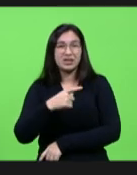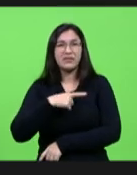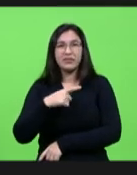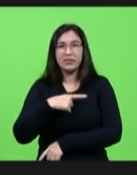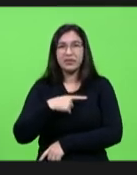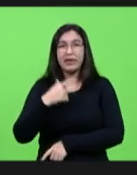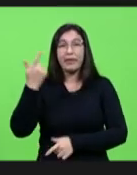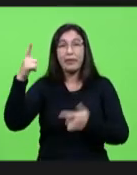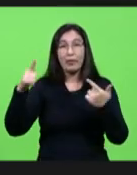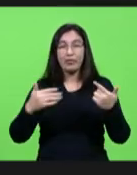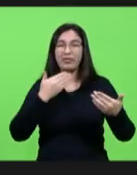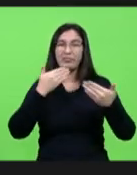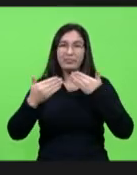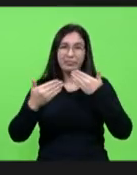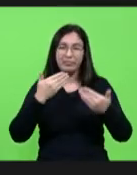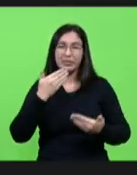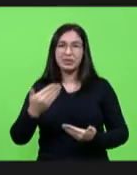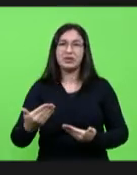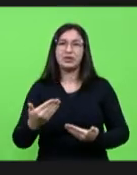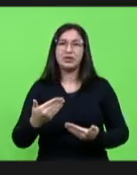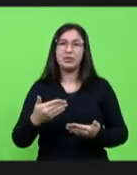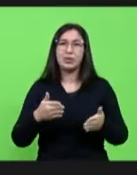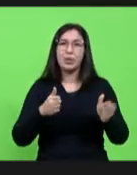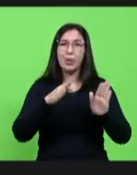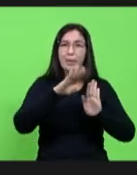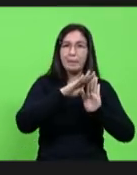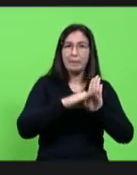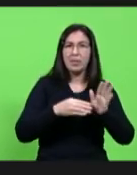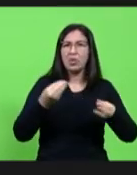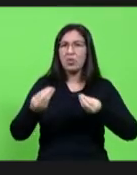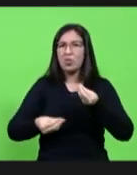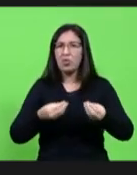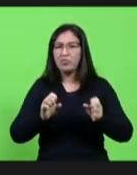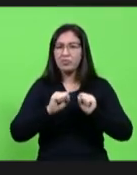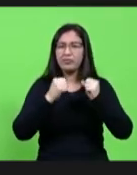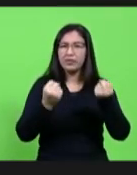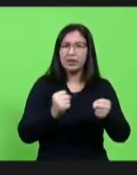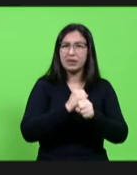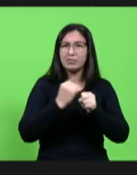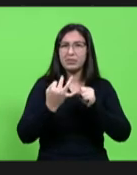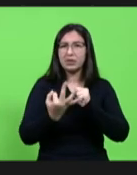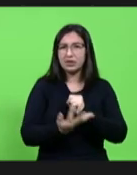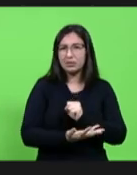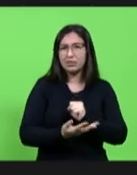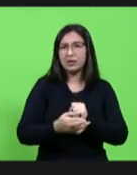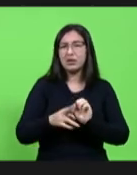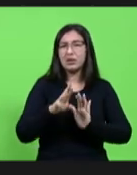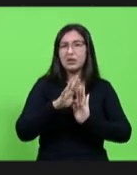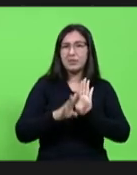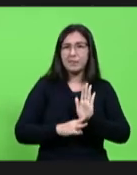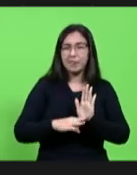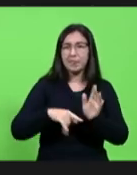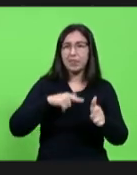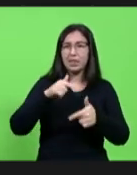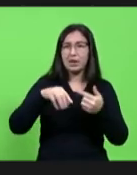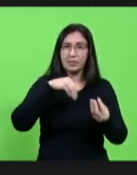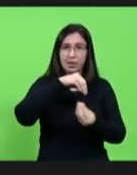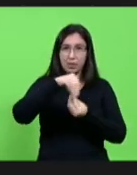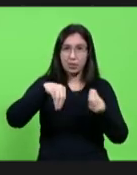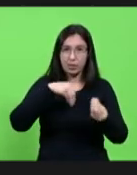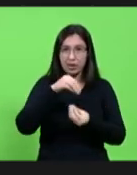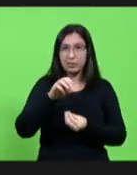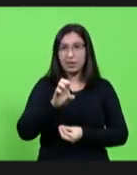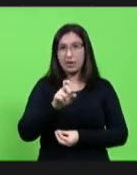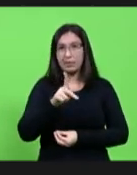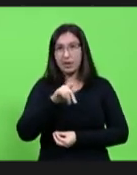os planos de contingência para enfrentar a pandemia a demanda por organização e regulamentação do trabalho híbrido a oferta de EPIs de